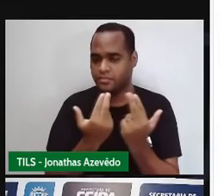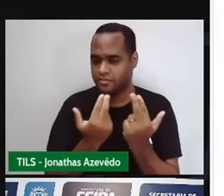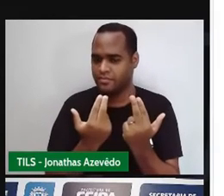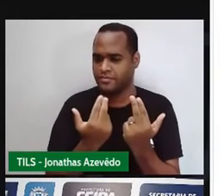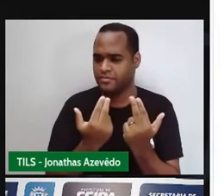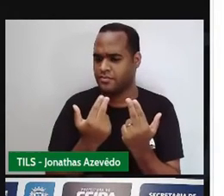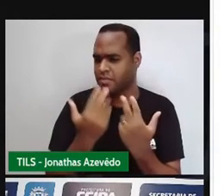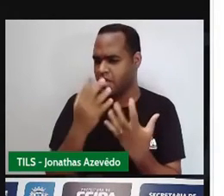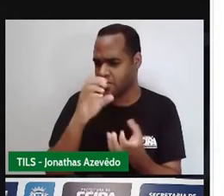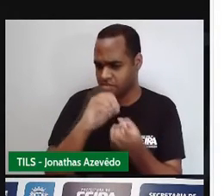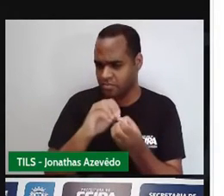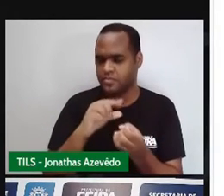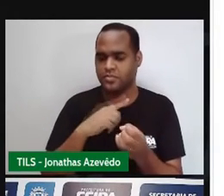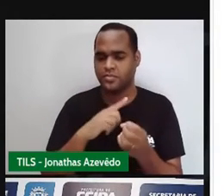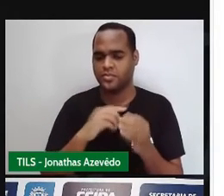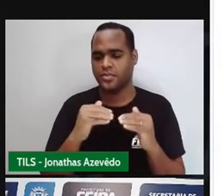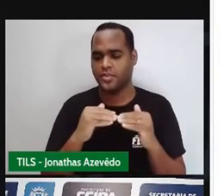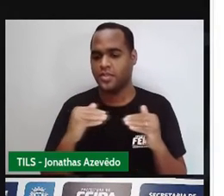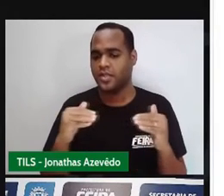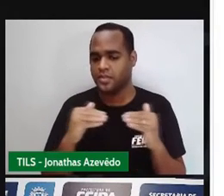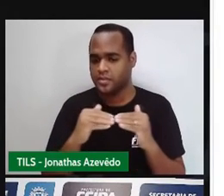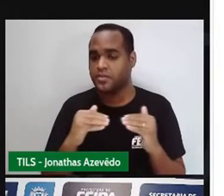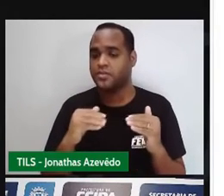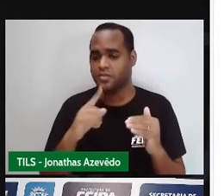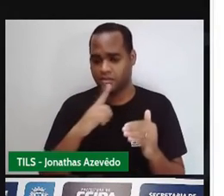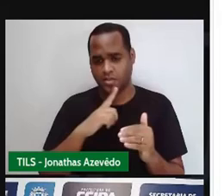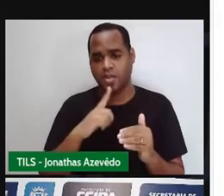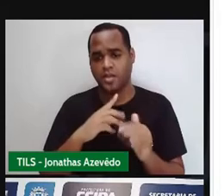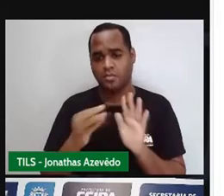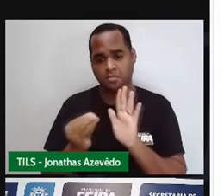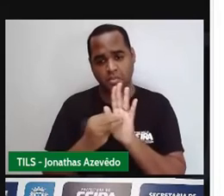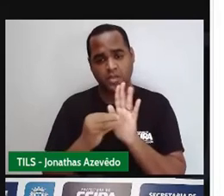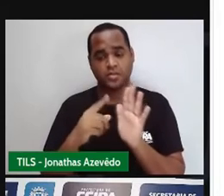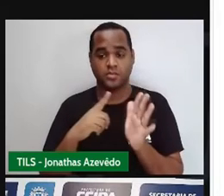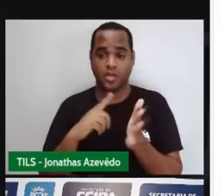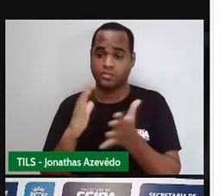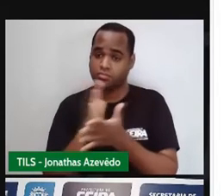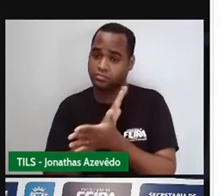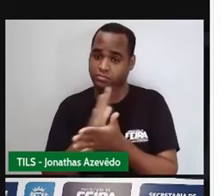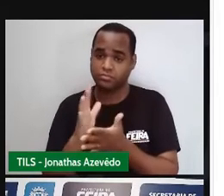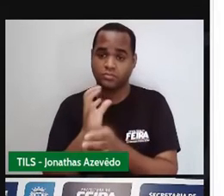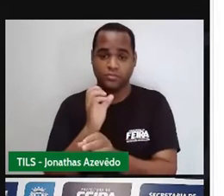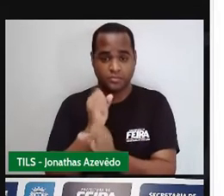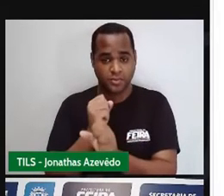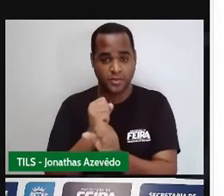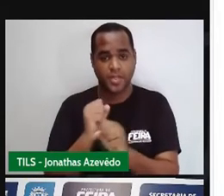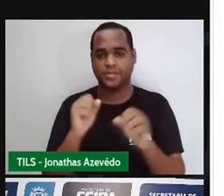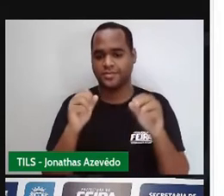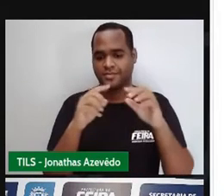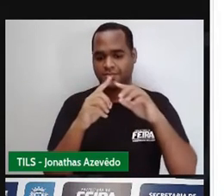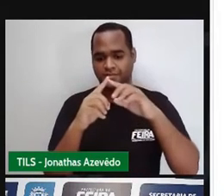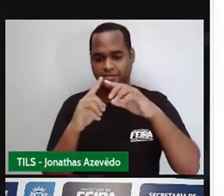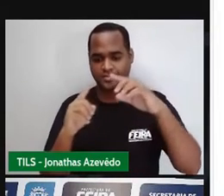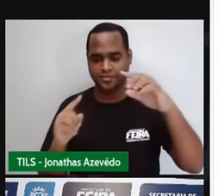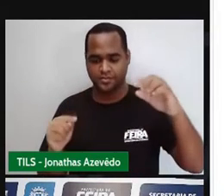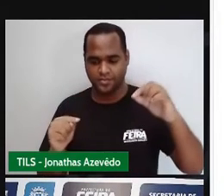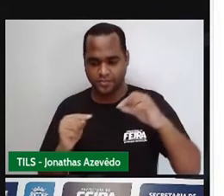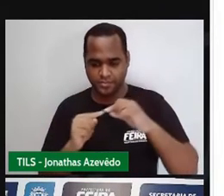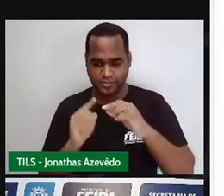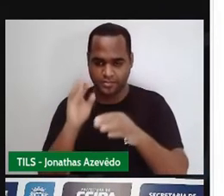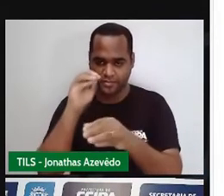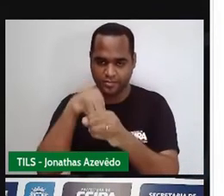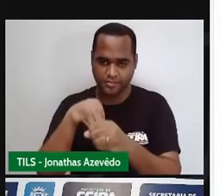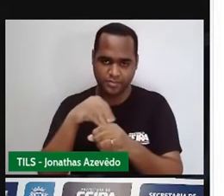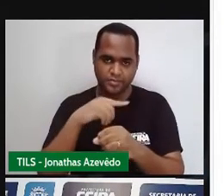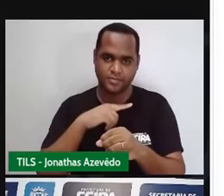mesmas medidas de lados e as mesmas medidas de ângulos internos, tá bom? Então, tanto